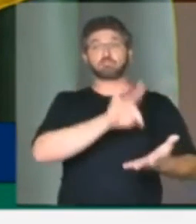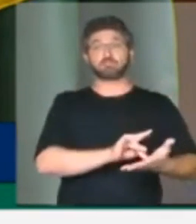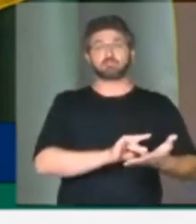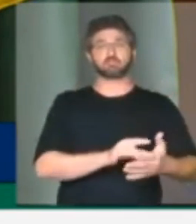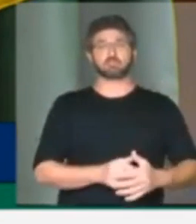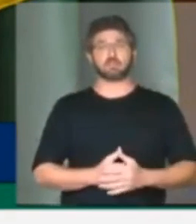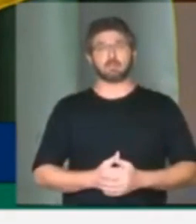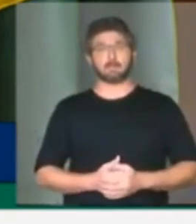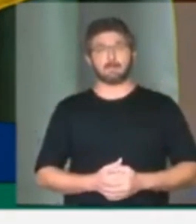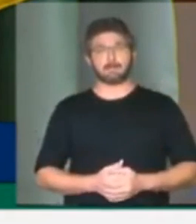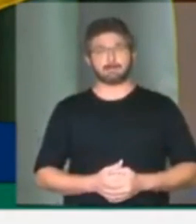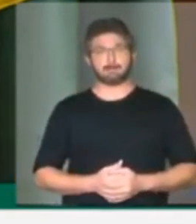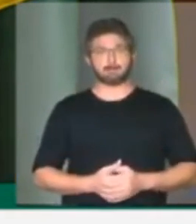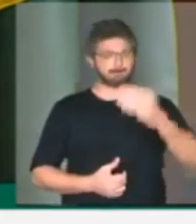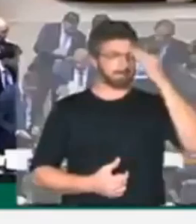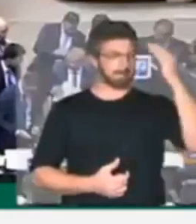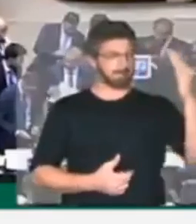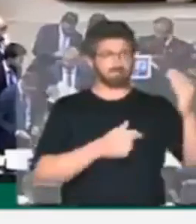do povo brasileiro. Muito obrigado, Sr. Presidente.